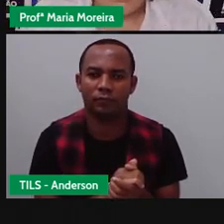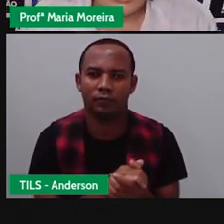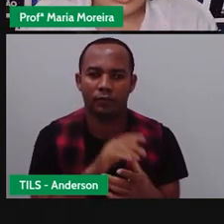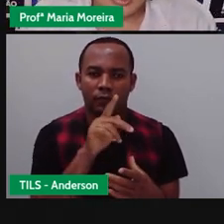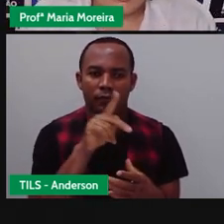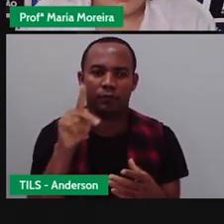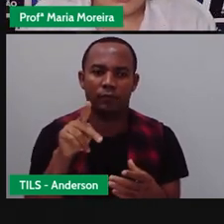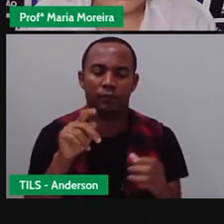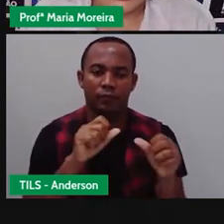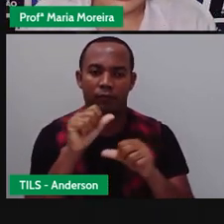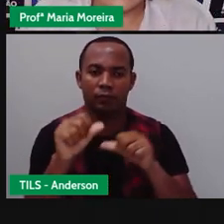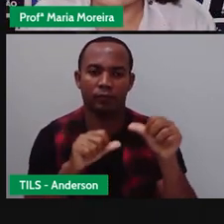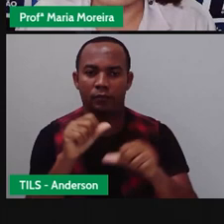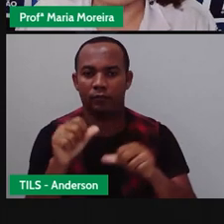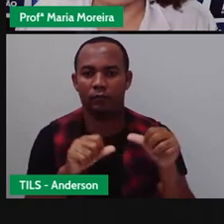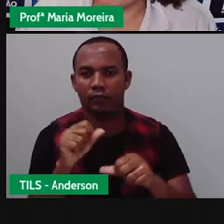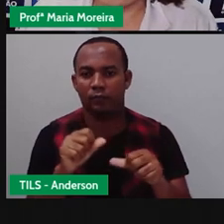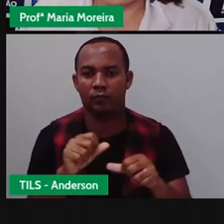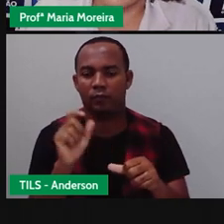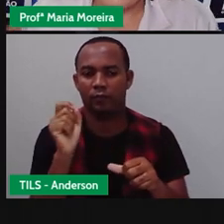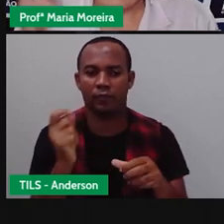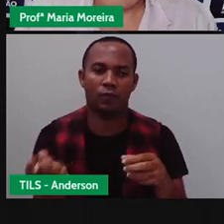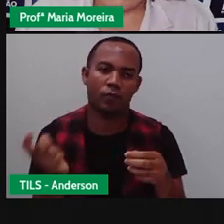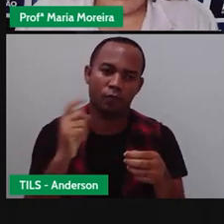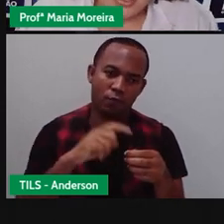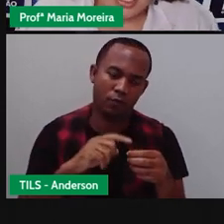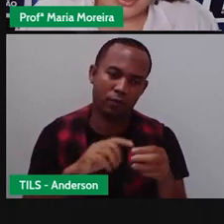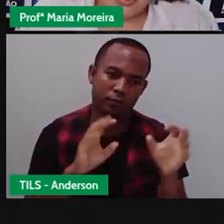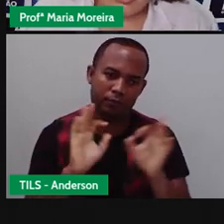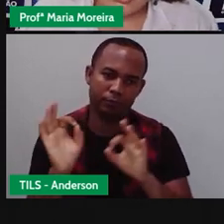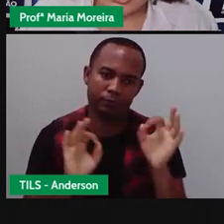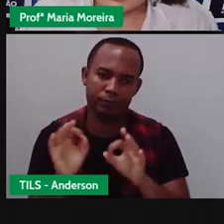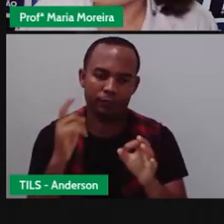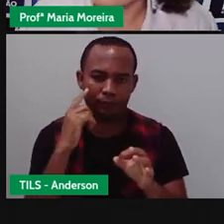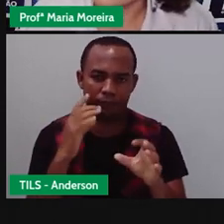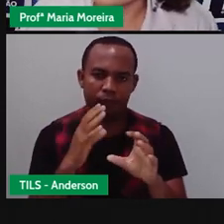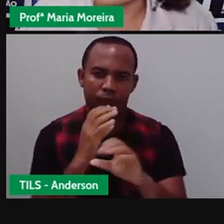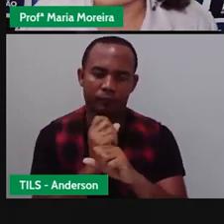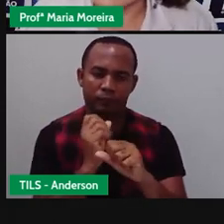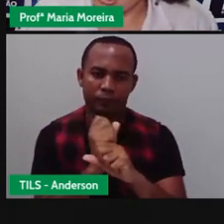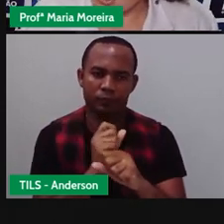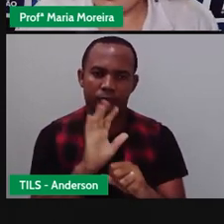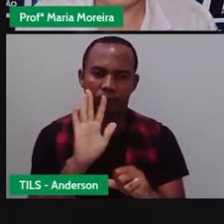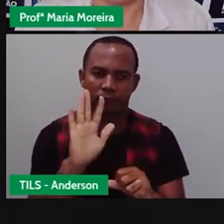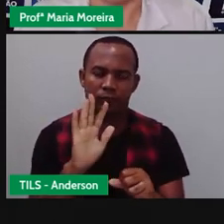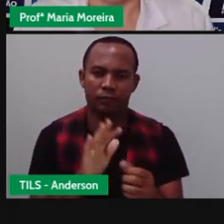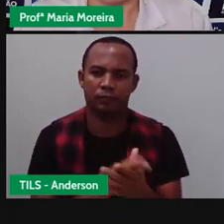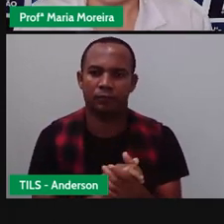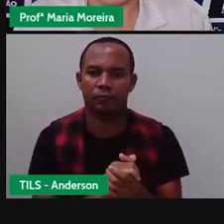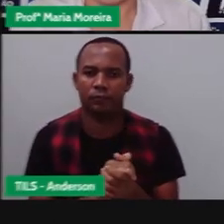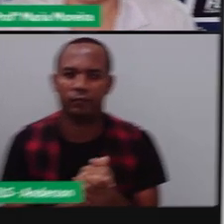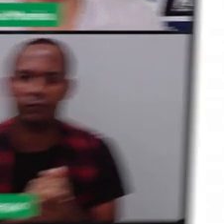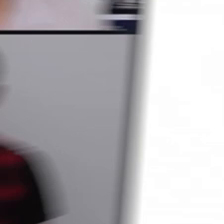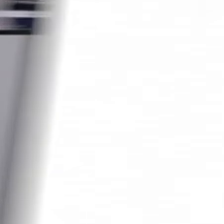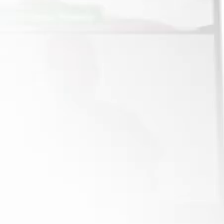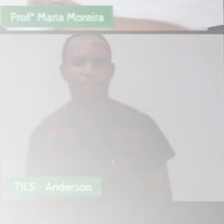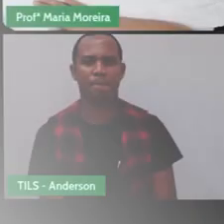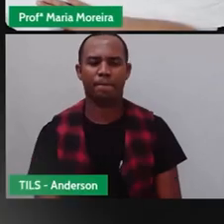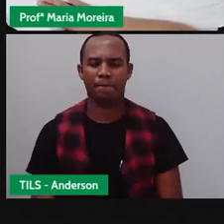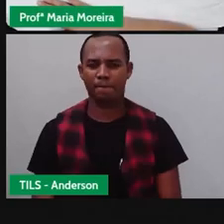transformar o cenário aqui para vocês e a gente vai voltar para fazer aquelas continhas bacanas, certo? Vamos lá.